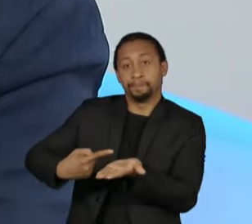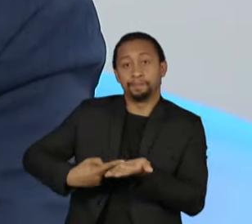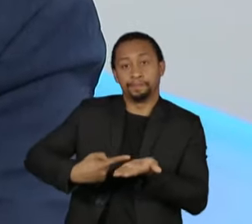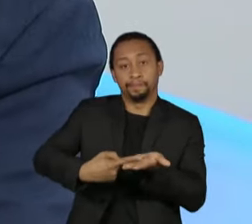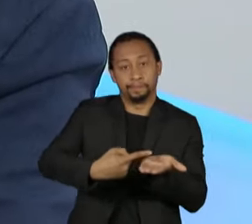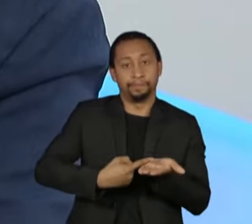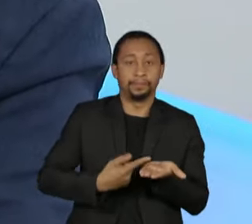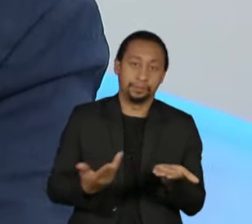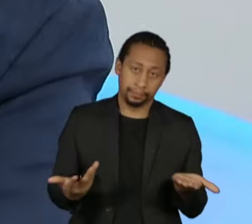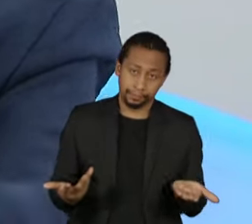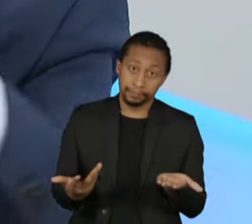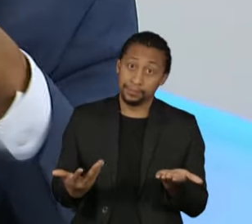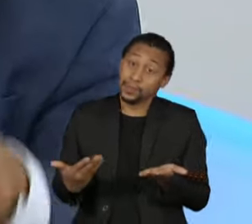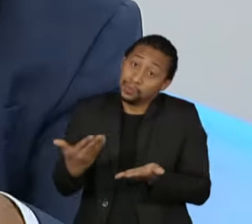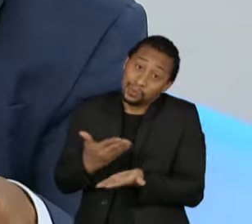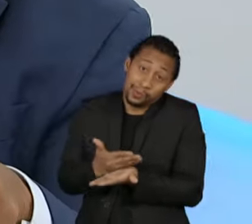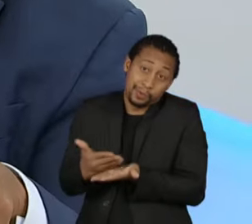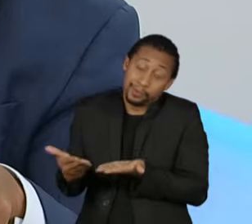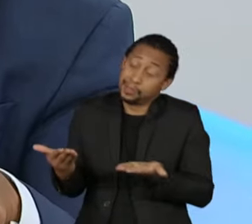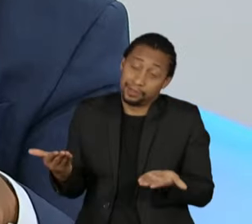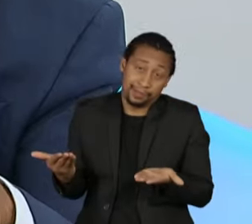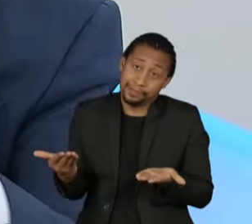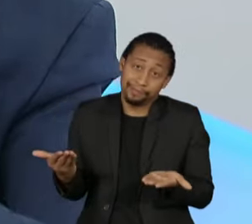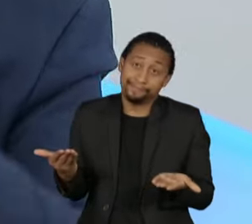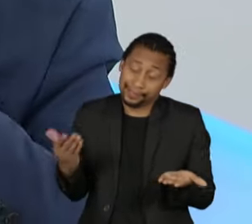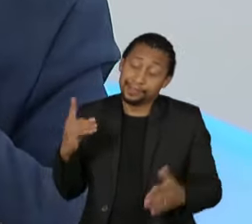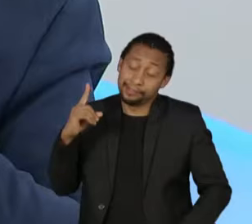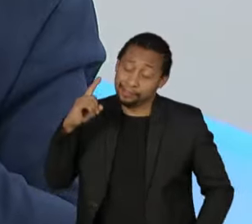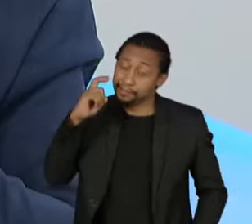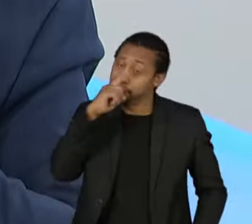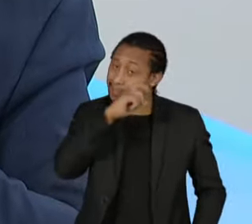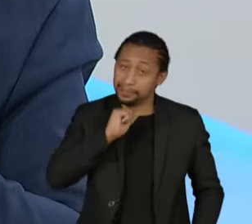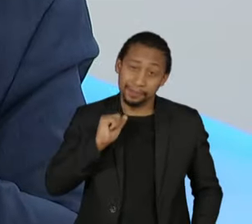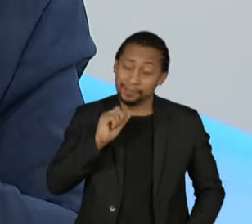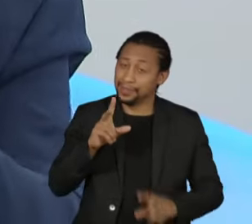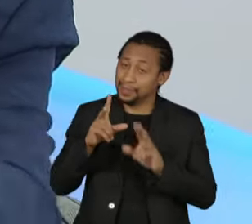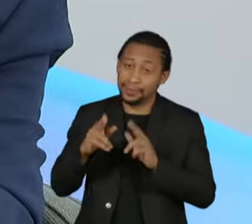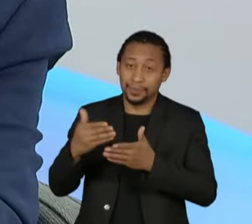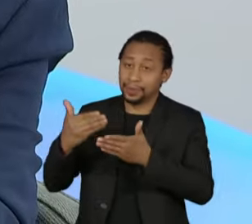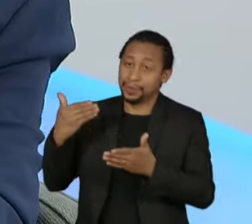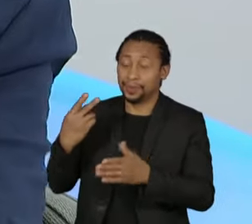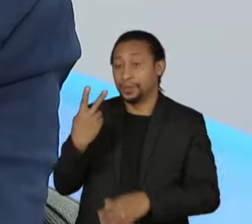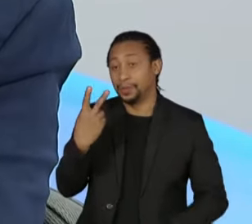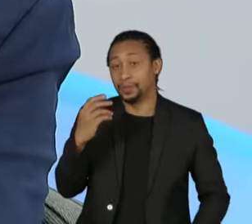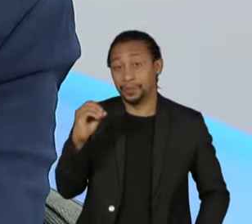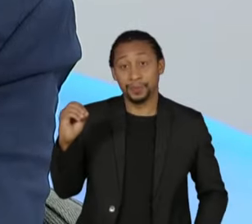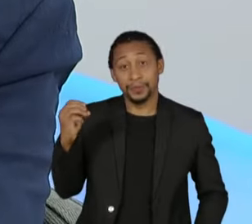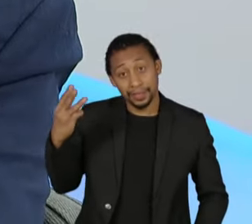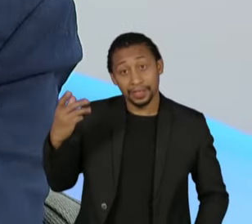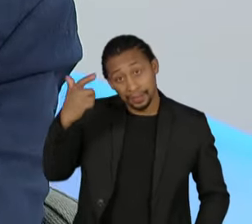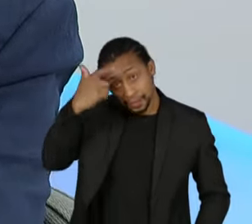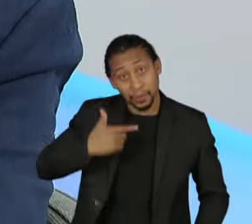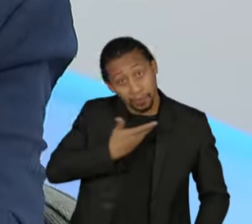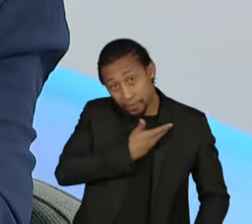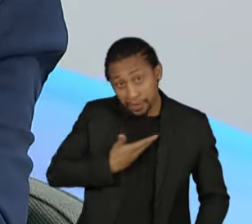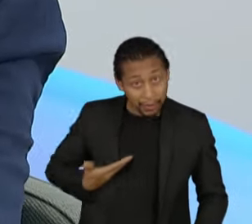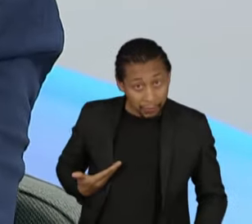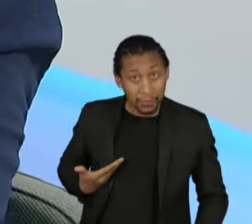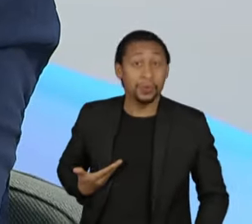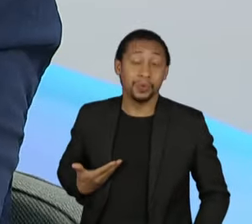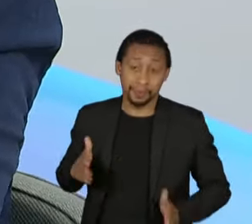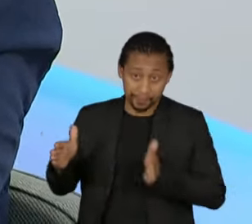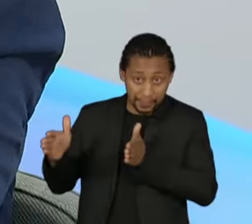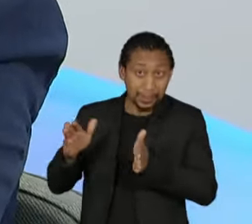no primeiro momento, não vai ser fácil. Como não foi fácil em 2003, eu fui governador eleito junto com o Lula presidente. Foi